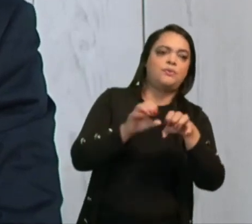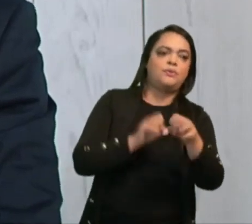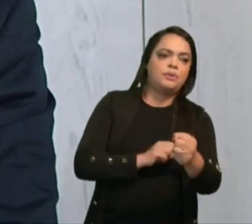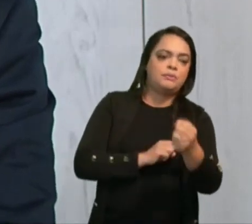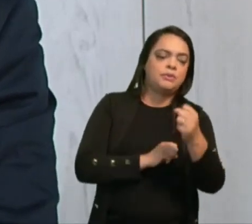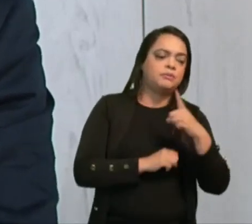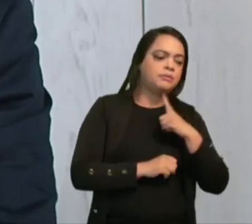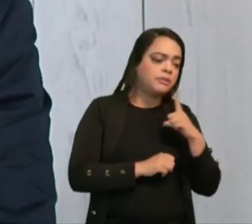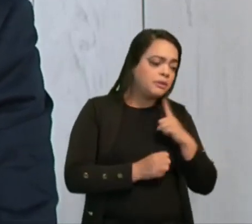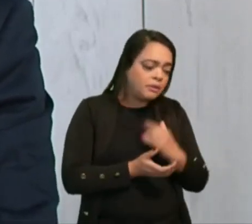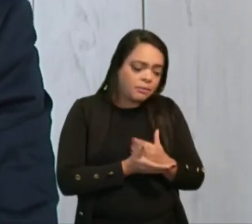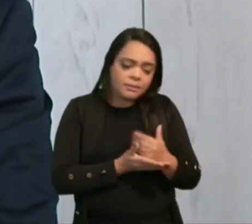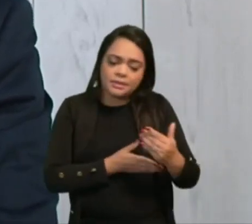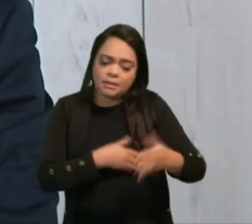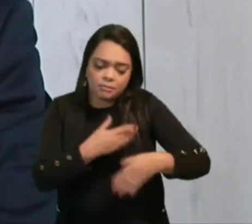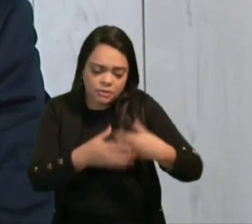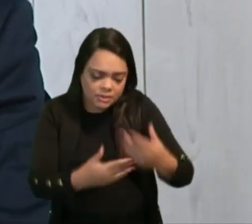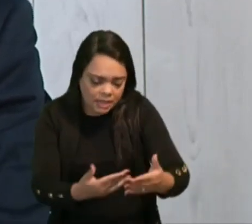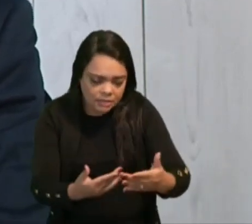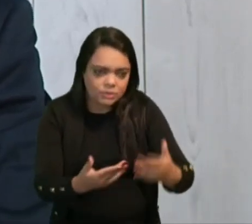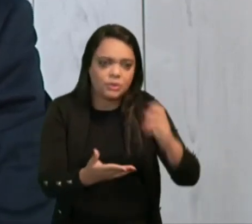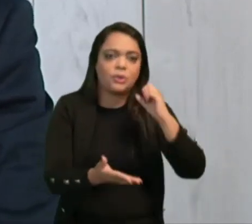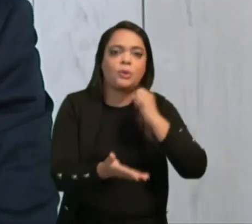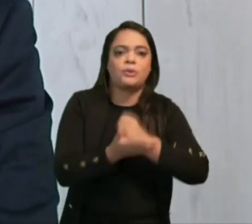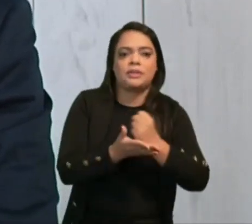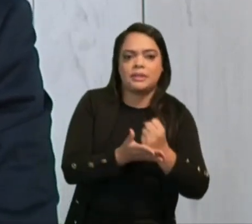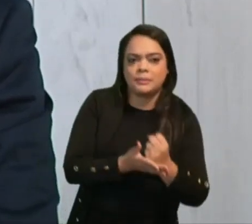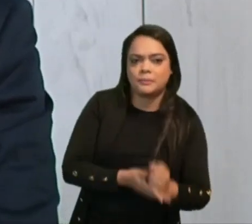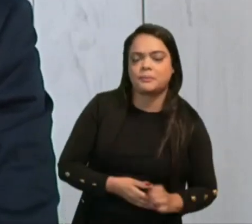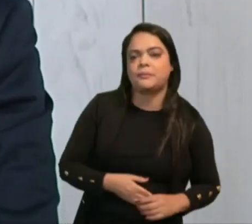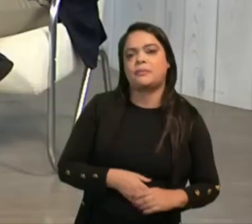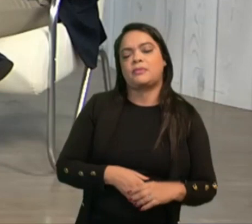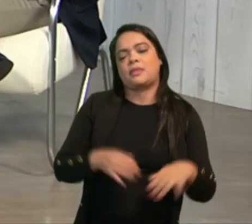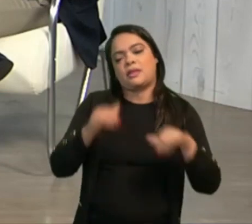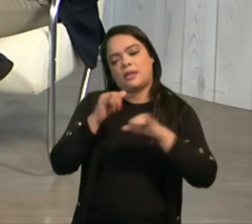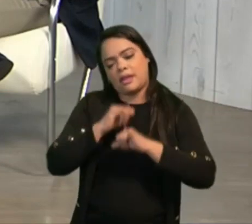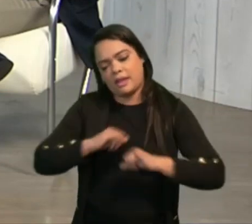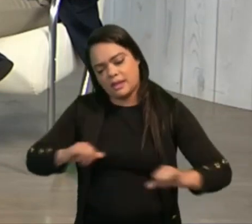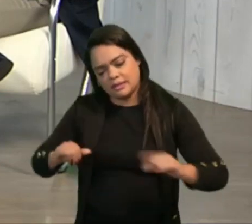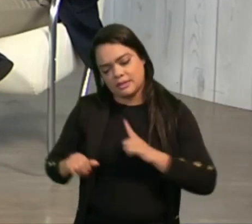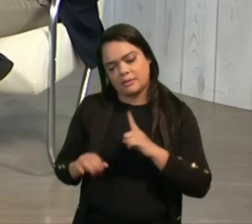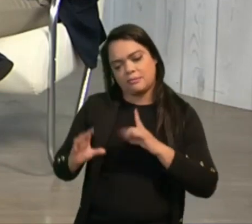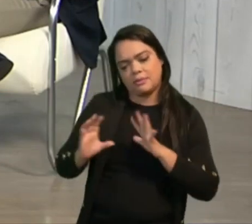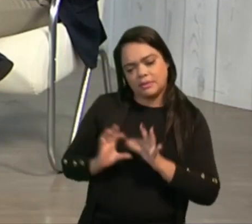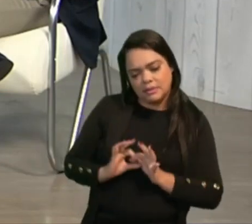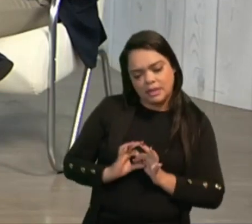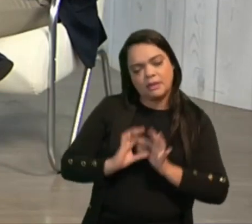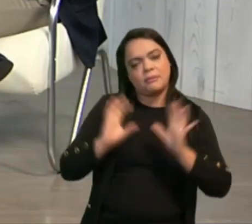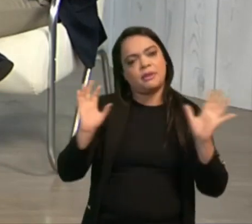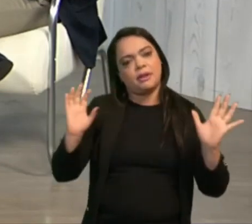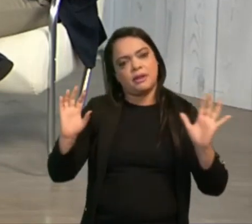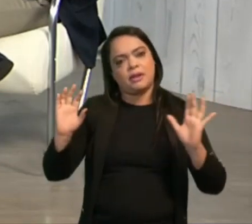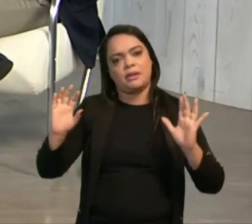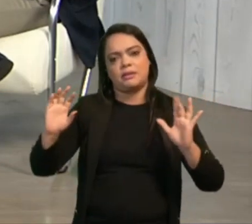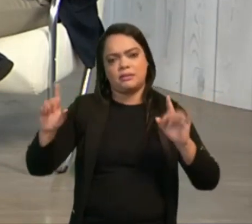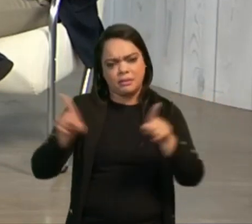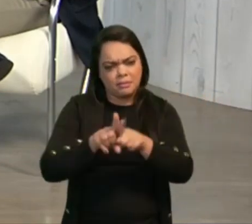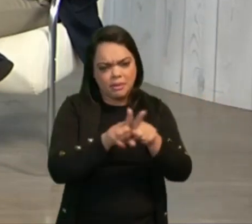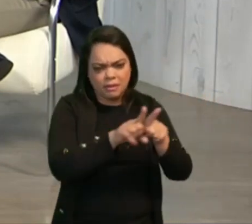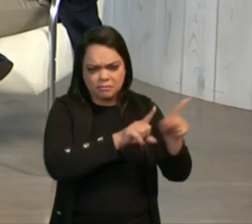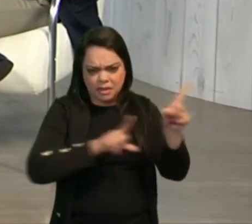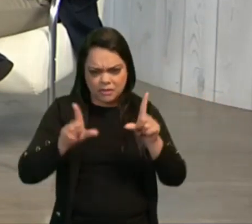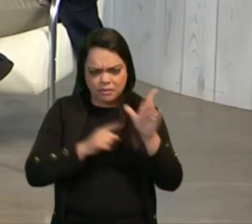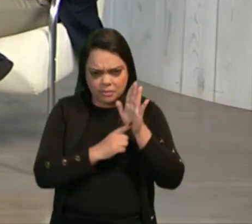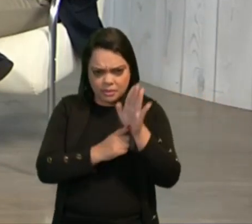desencadear o processo de contratação do aprendiz. E essa campanha está disponível em todas as mídias também, né? Para esse esclarecimento.